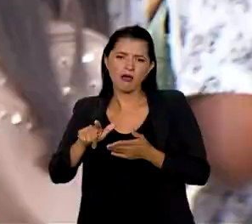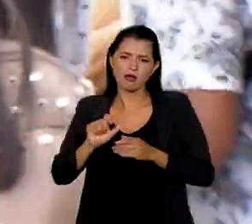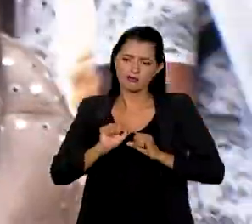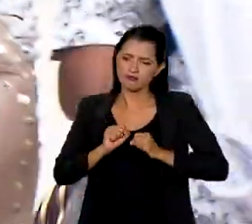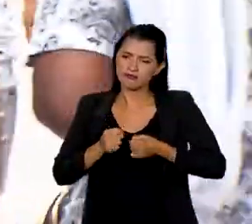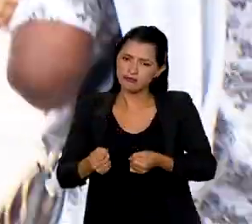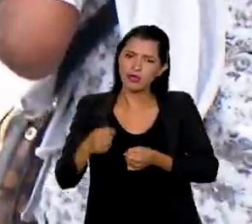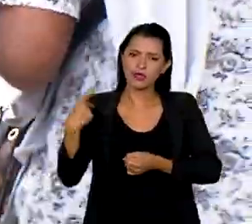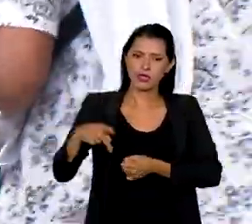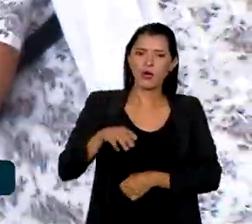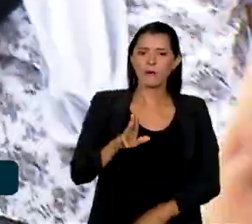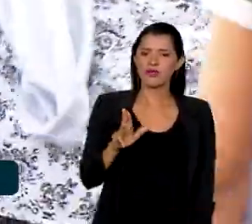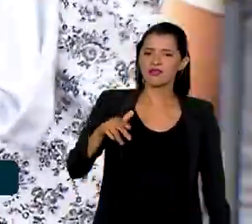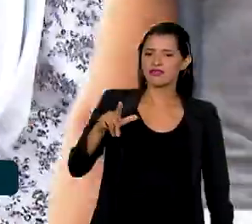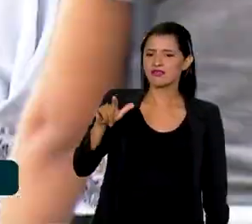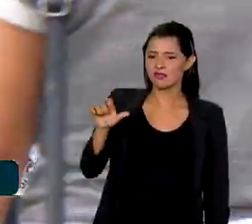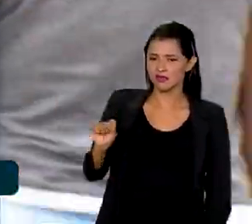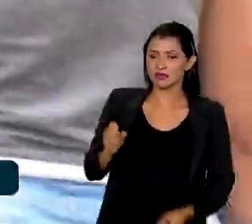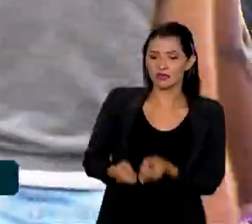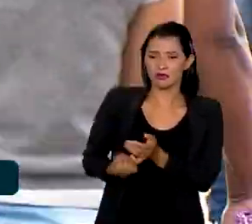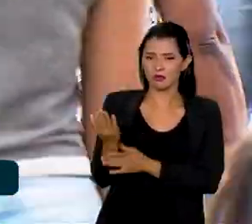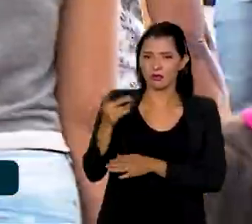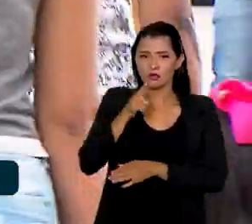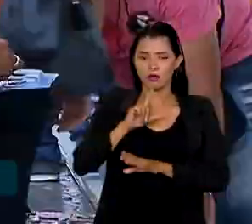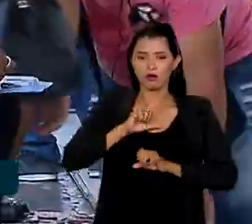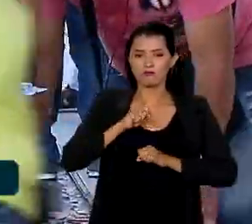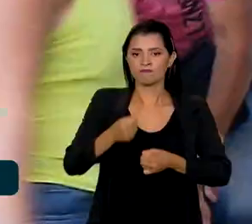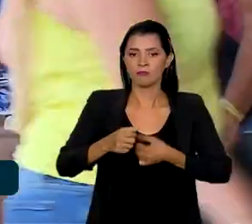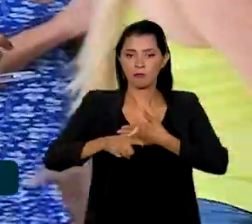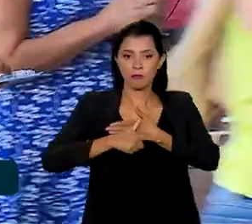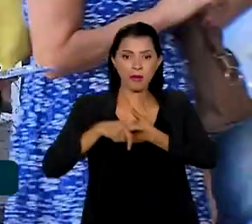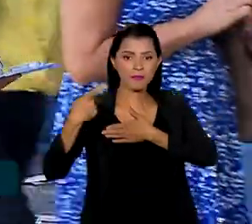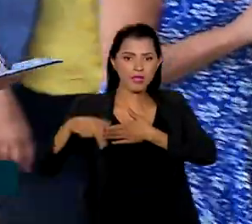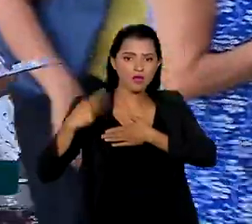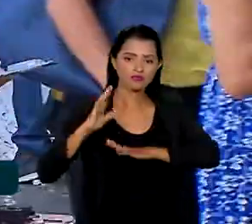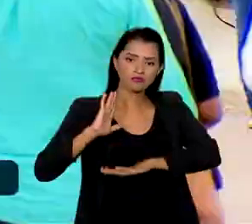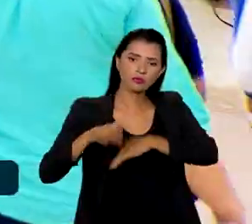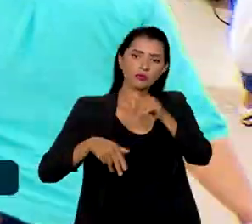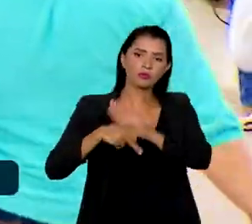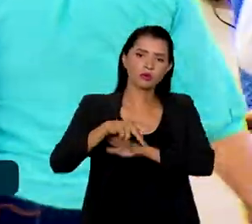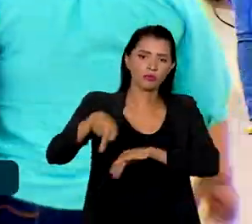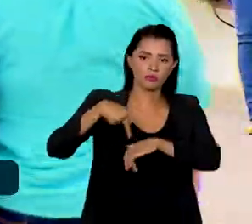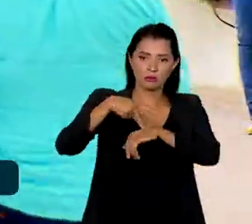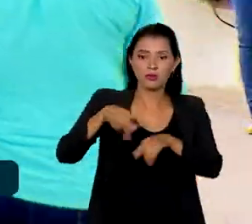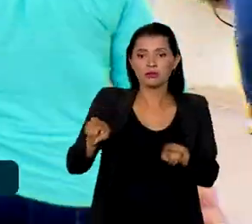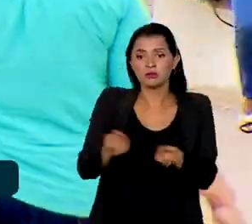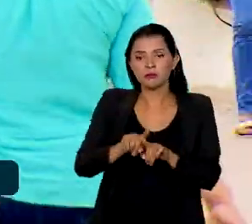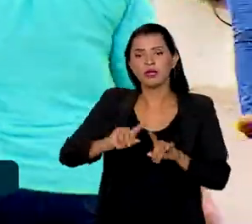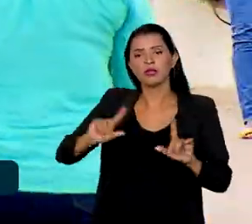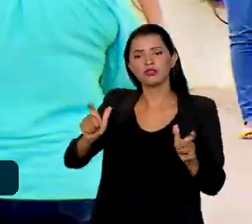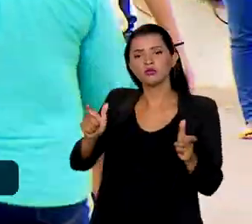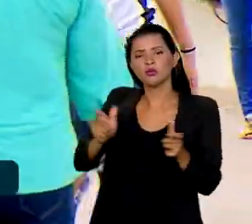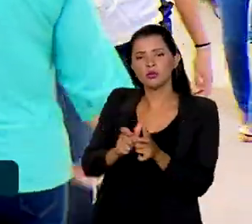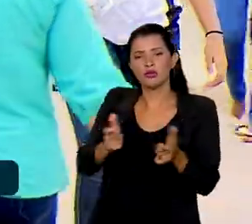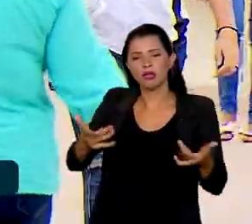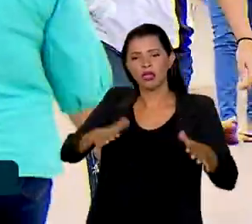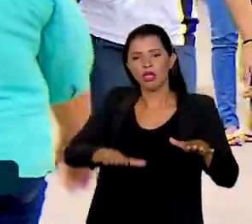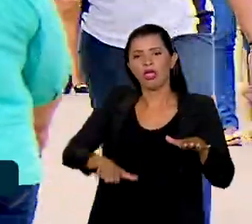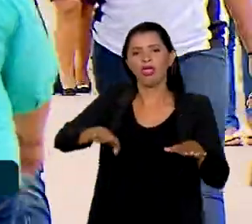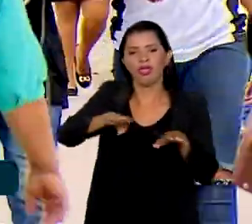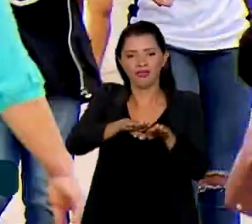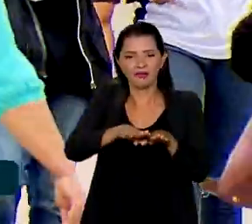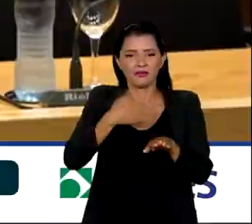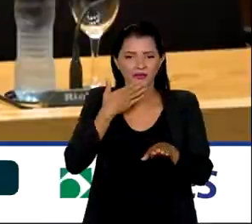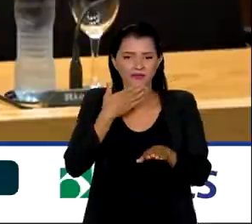BNDES tem implementado para reforçar seu papel no desenvolvimento do país e na redução das desigualdades